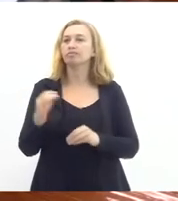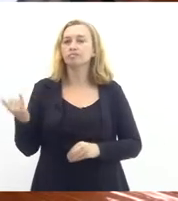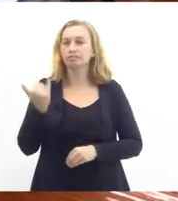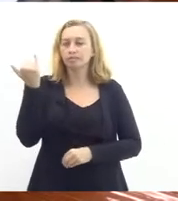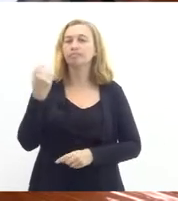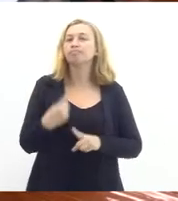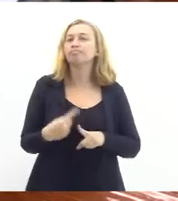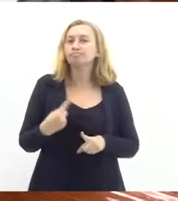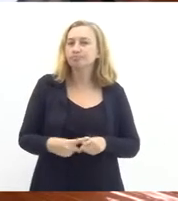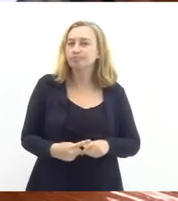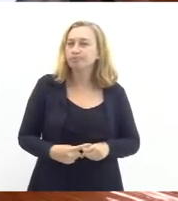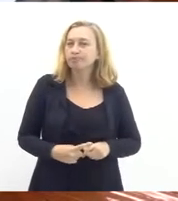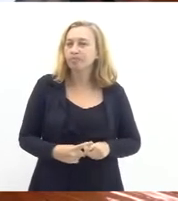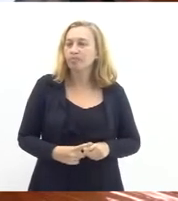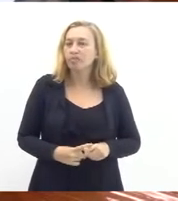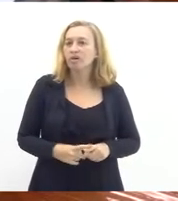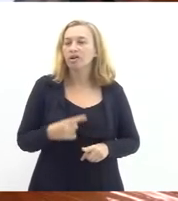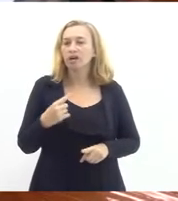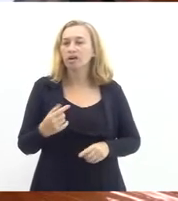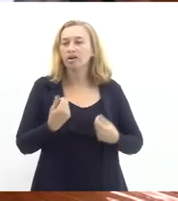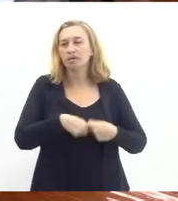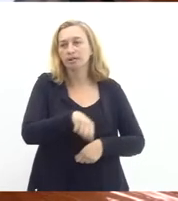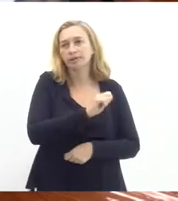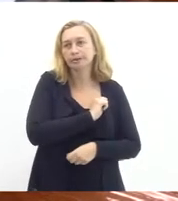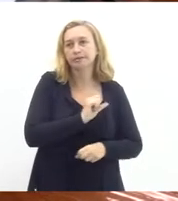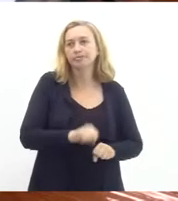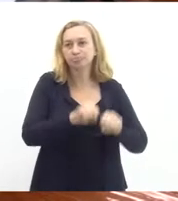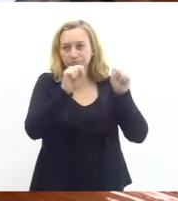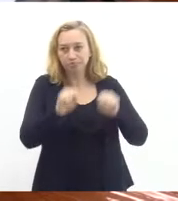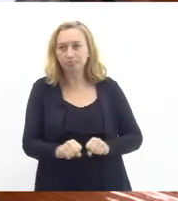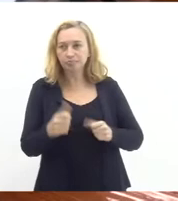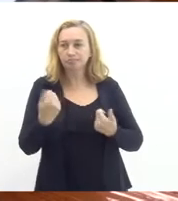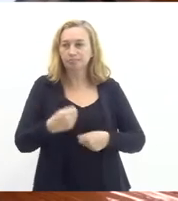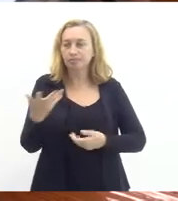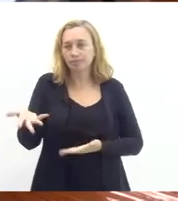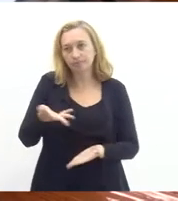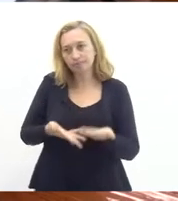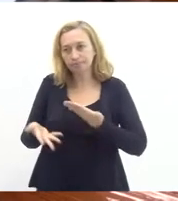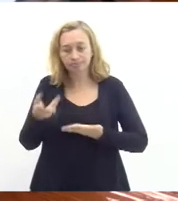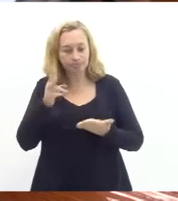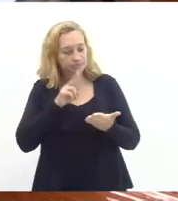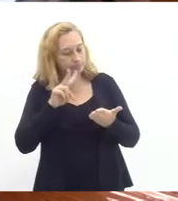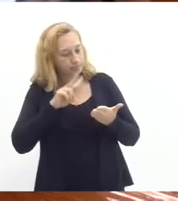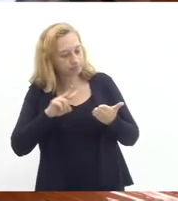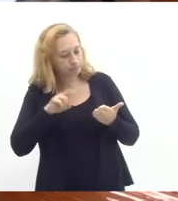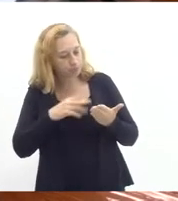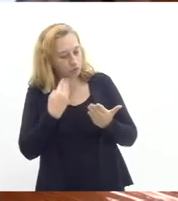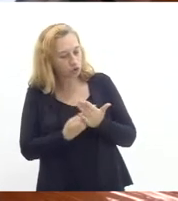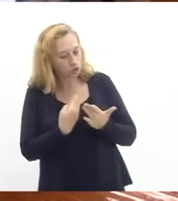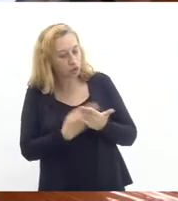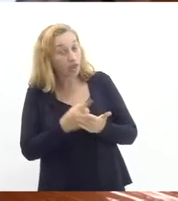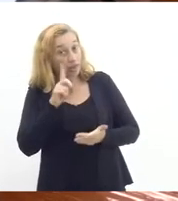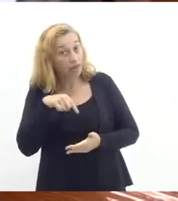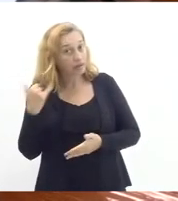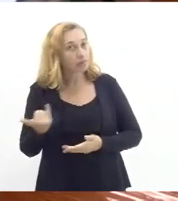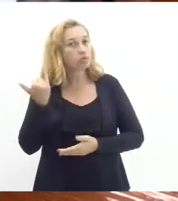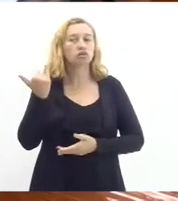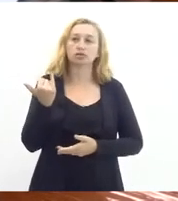porque como a gente está no regime de recuperação fiscal tem que ser pactuado algumas coisas então é muito importante que